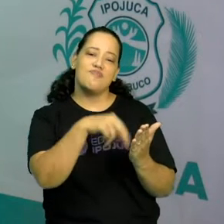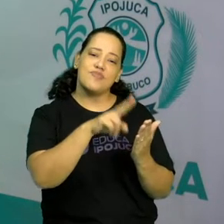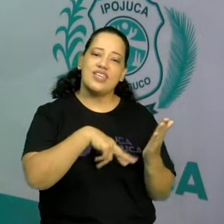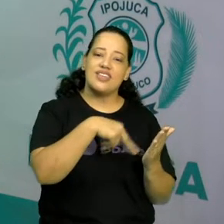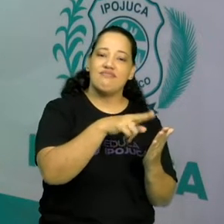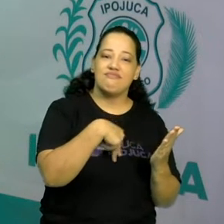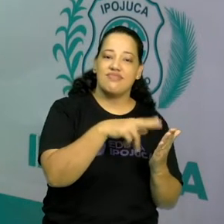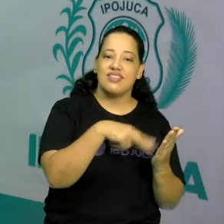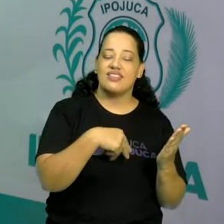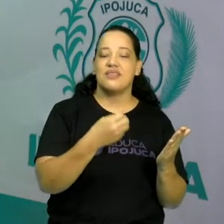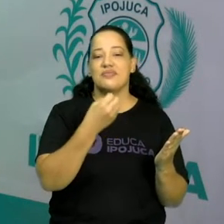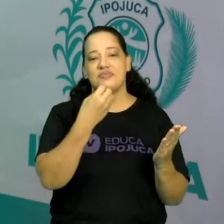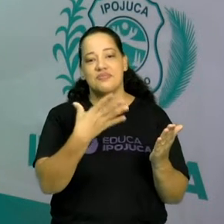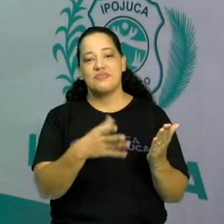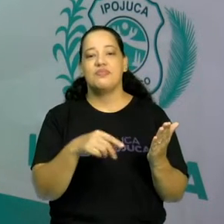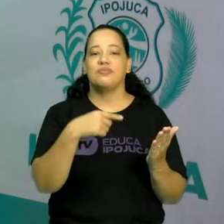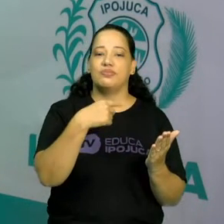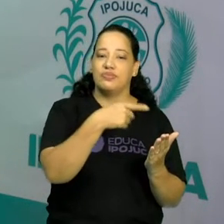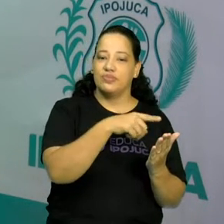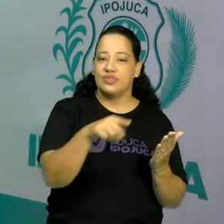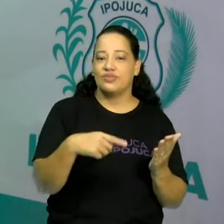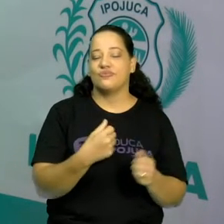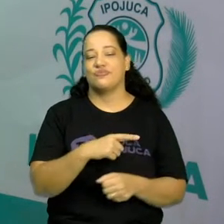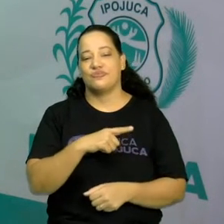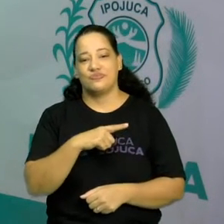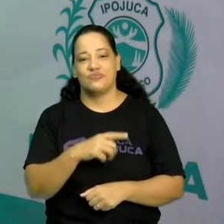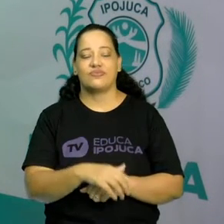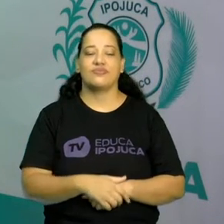texto que é bem acessível no dia a dia.